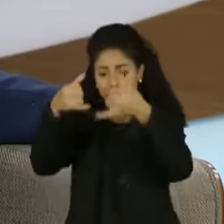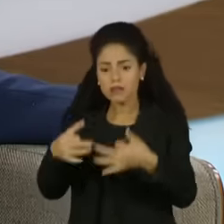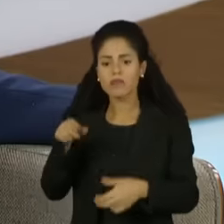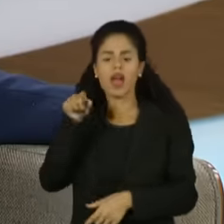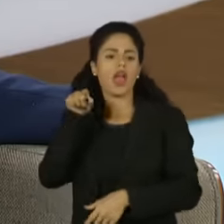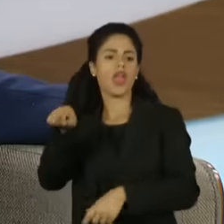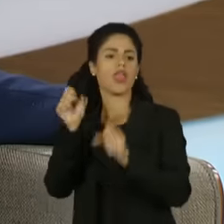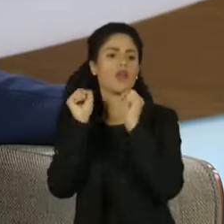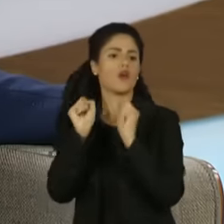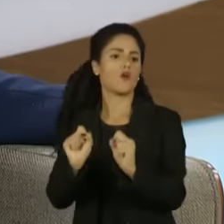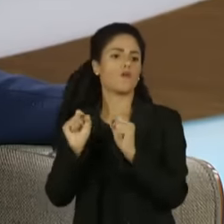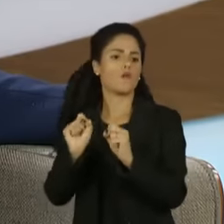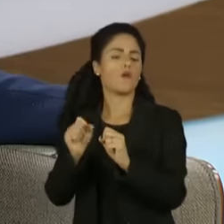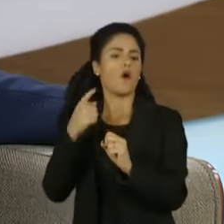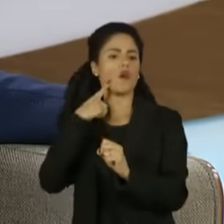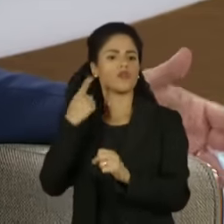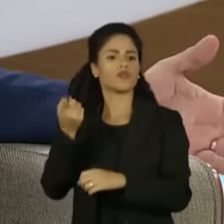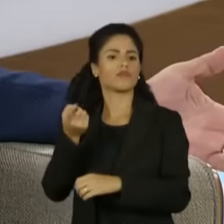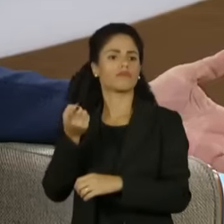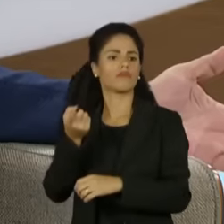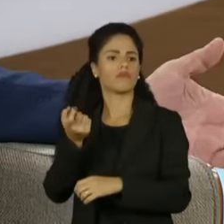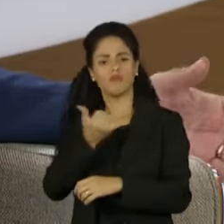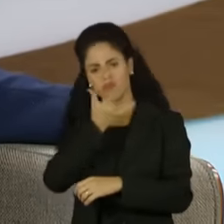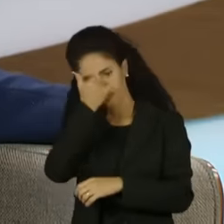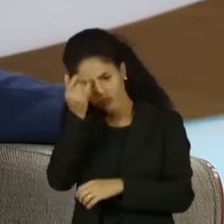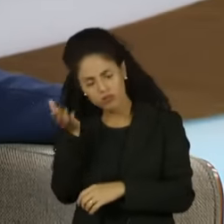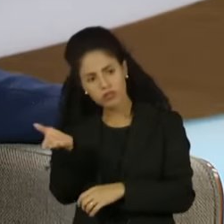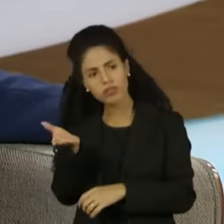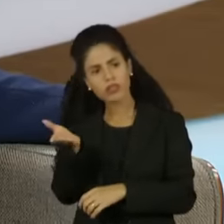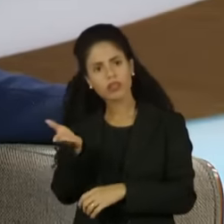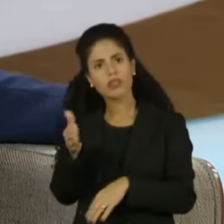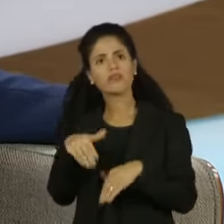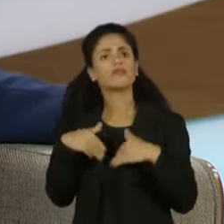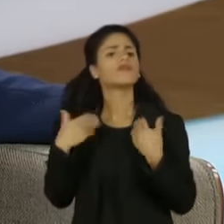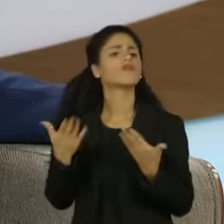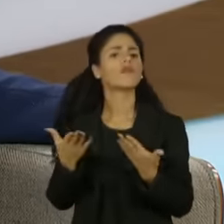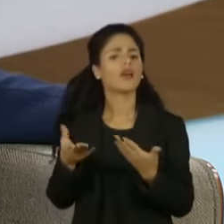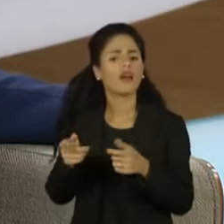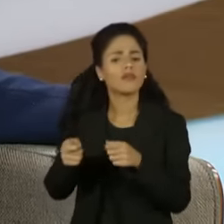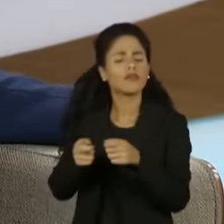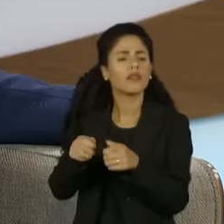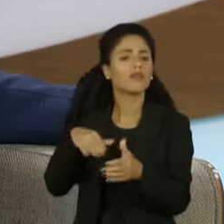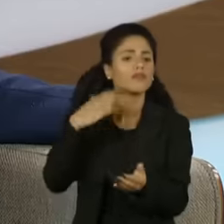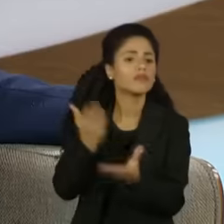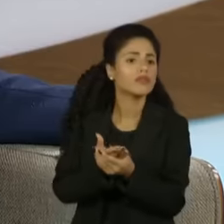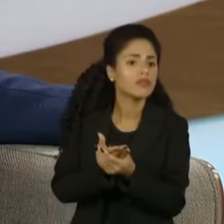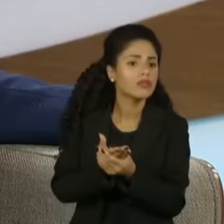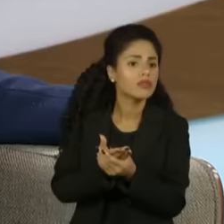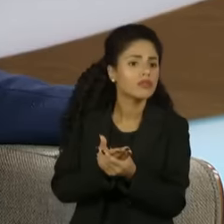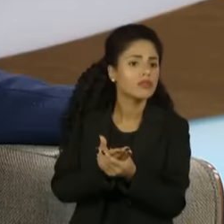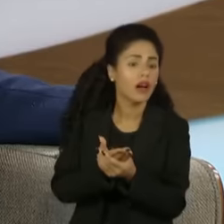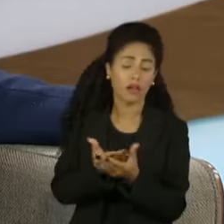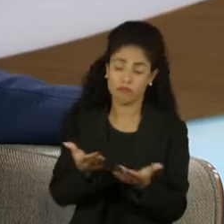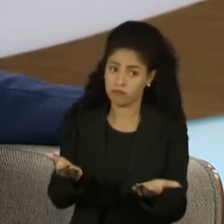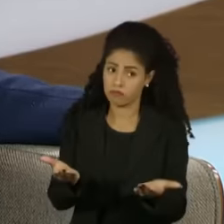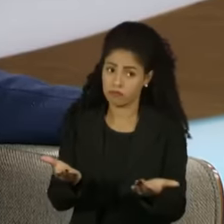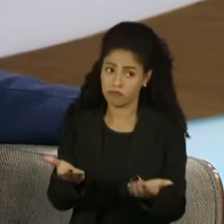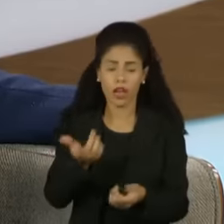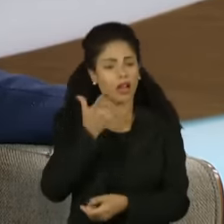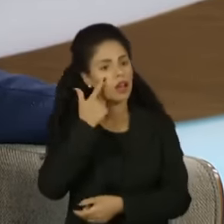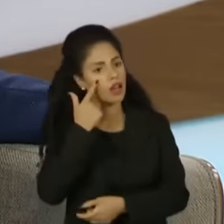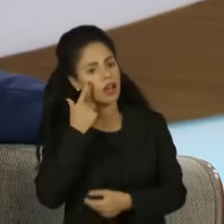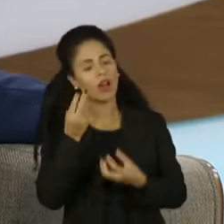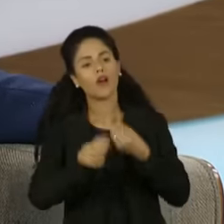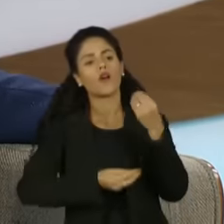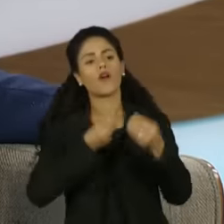ele pode estar sendo vítima desse processo, qual é a isenção que ele tem de estar conduzindo o processo? Aliás, essa falta de isenção se caracteriza